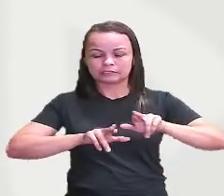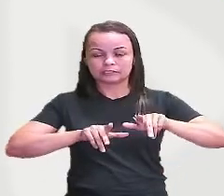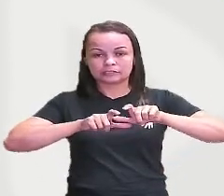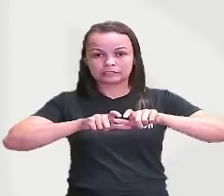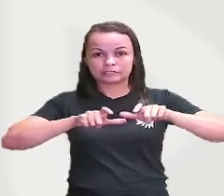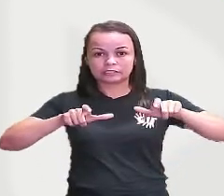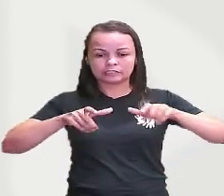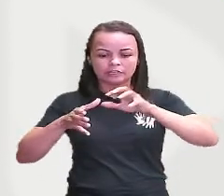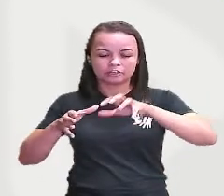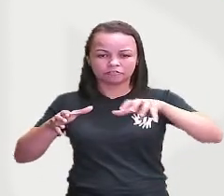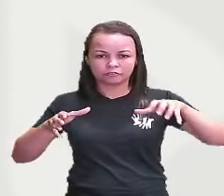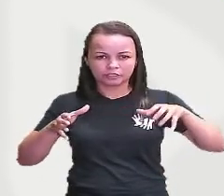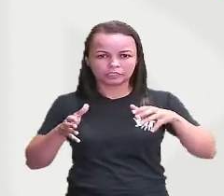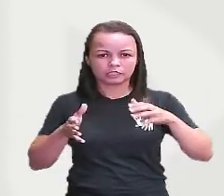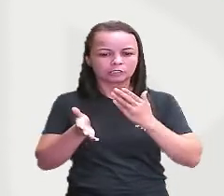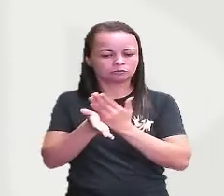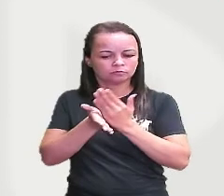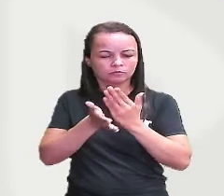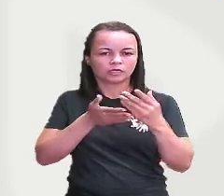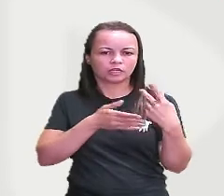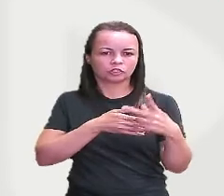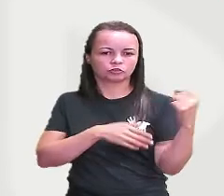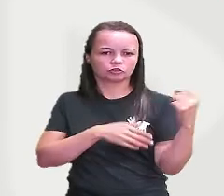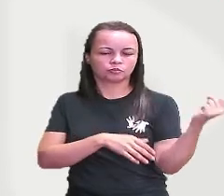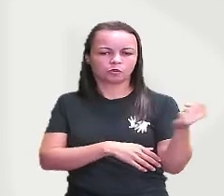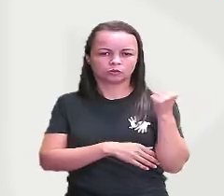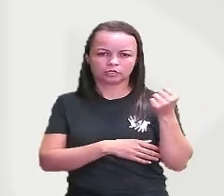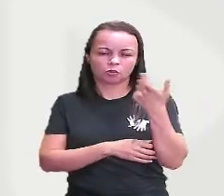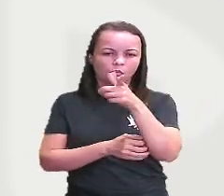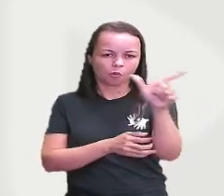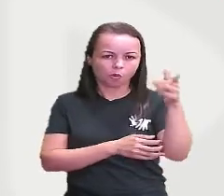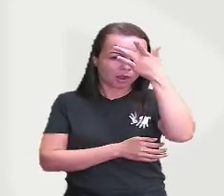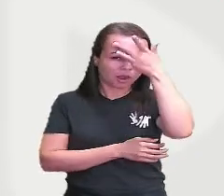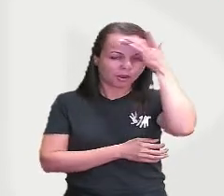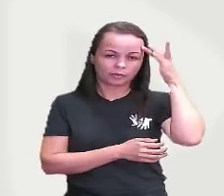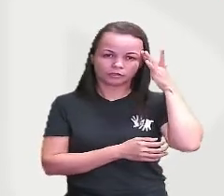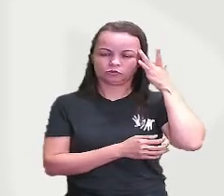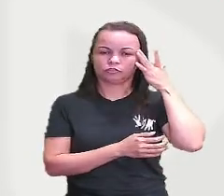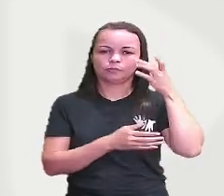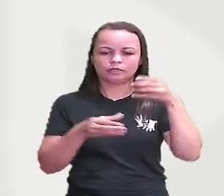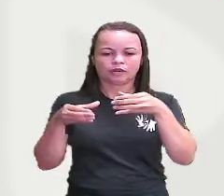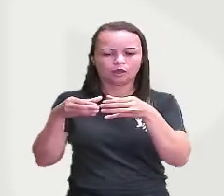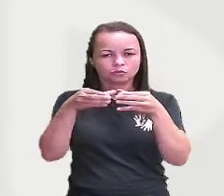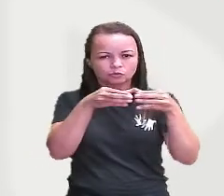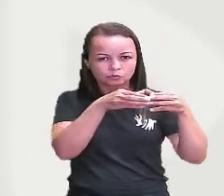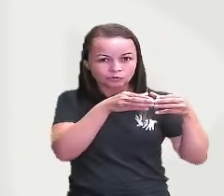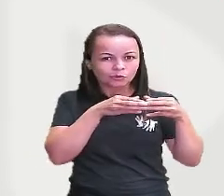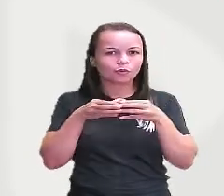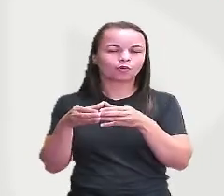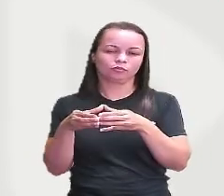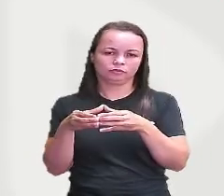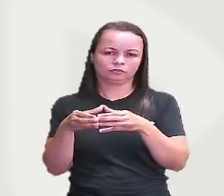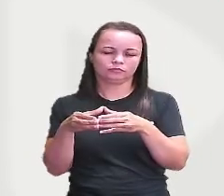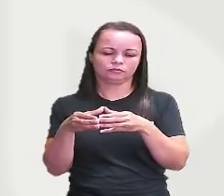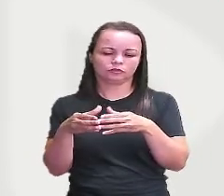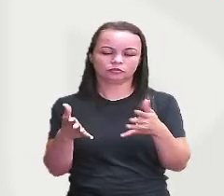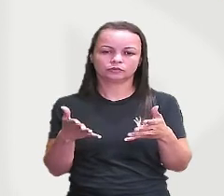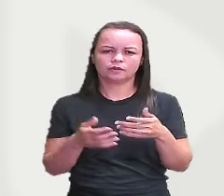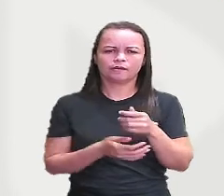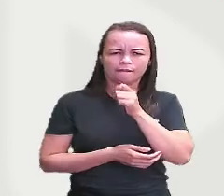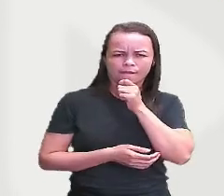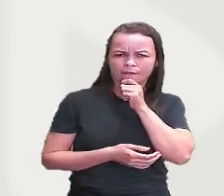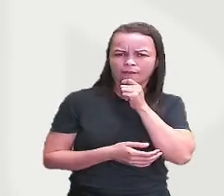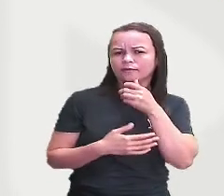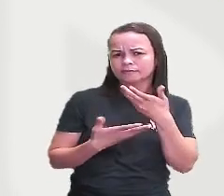com outras pessoas que representavam outras classes outros anseios ainda